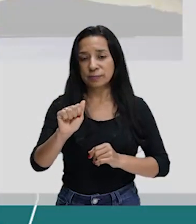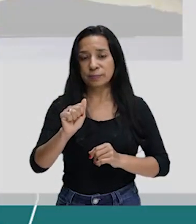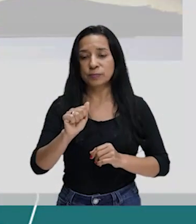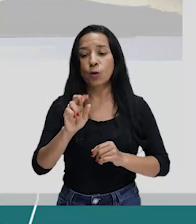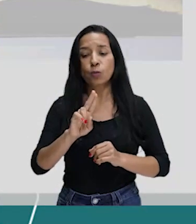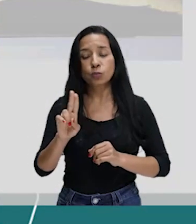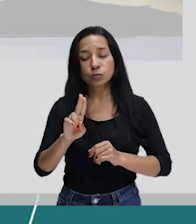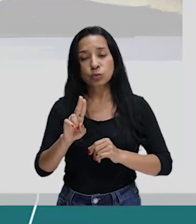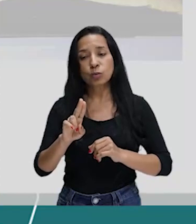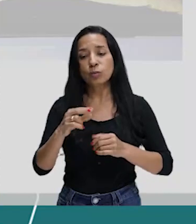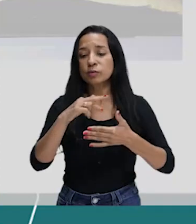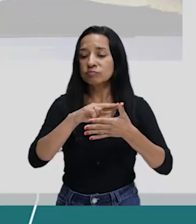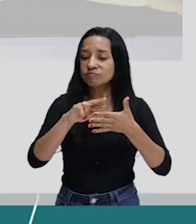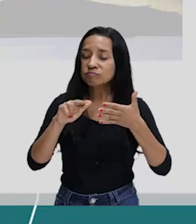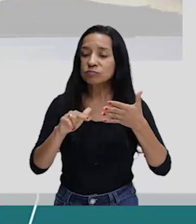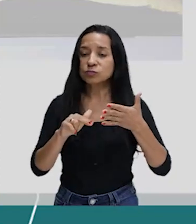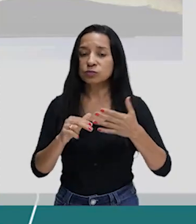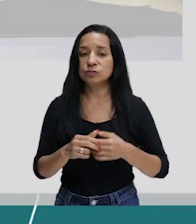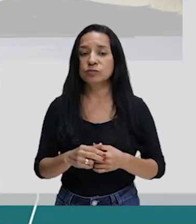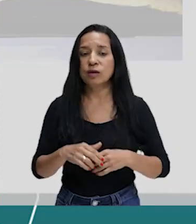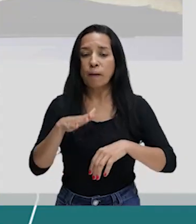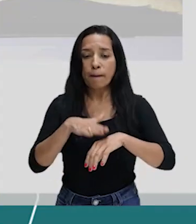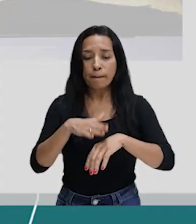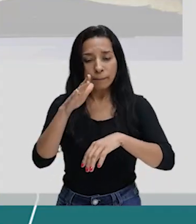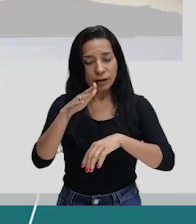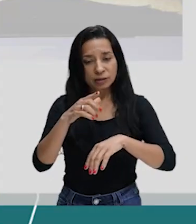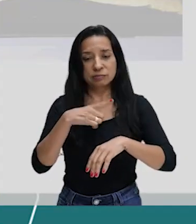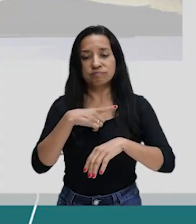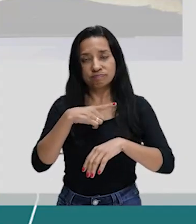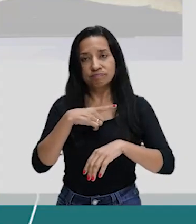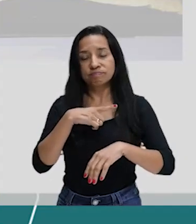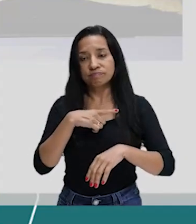Aí eu tenho mais ainda. Acompanhe aí na sua tela.